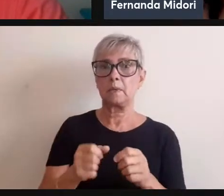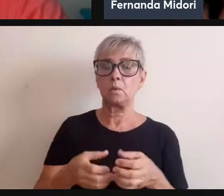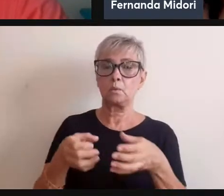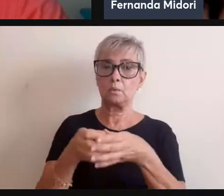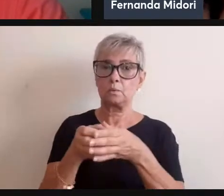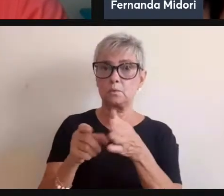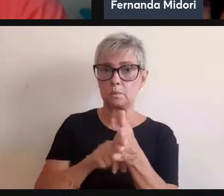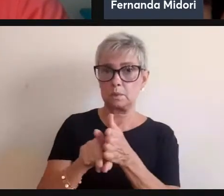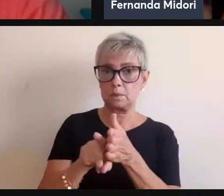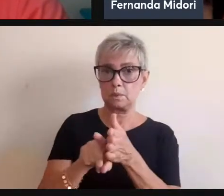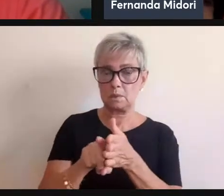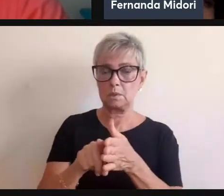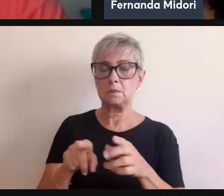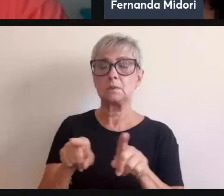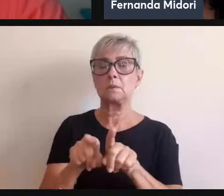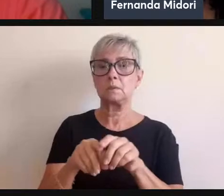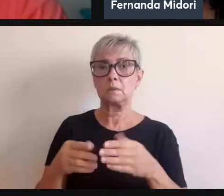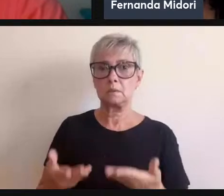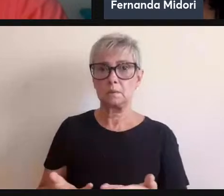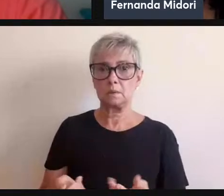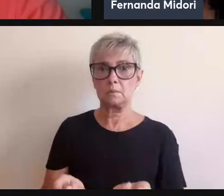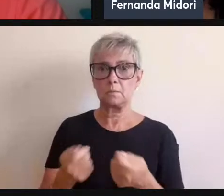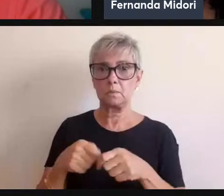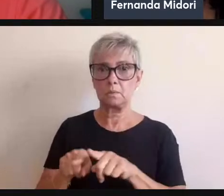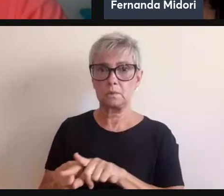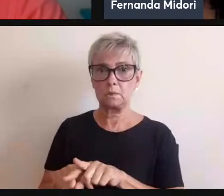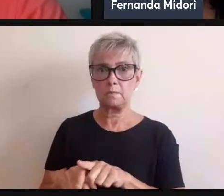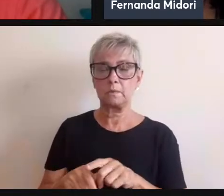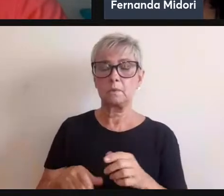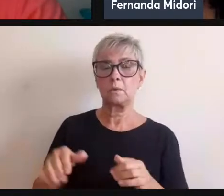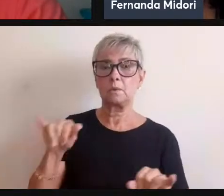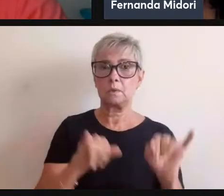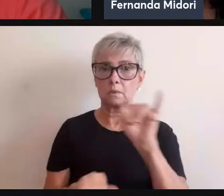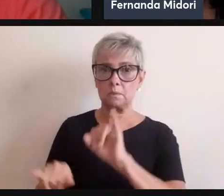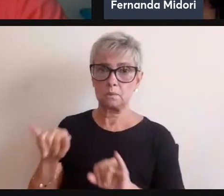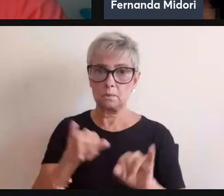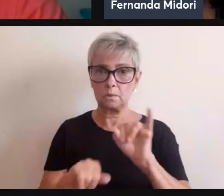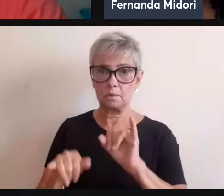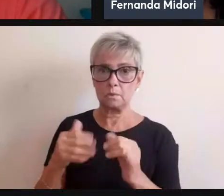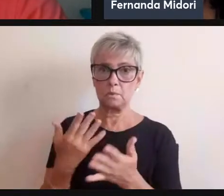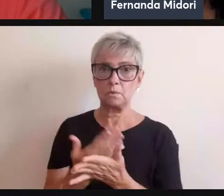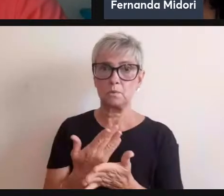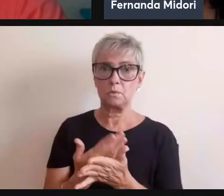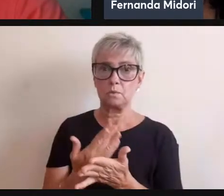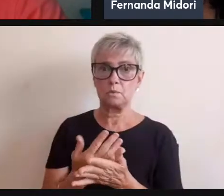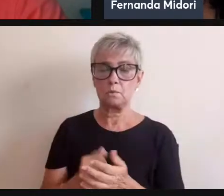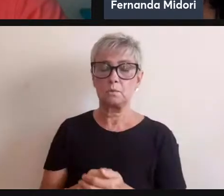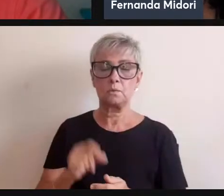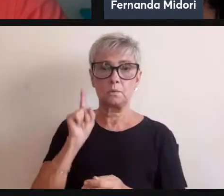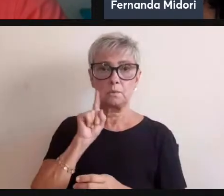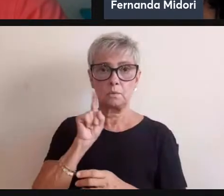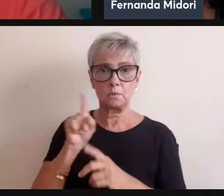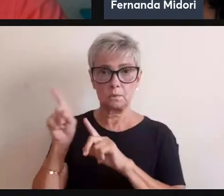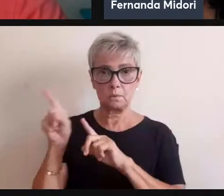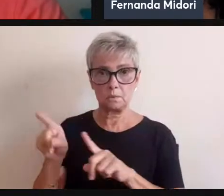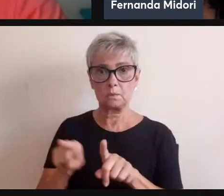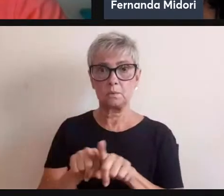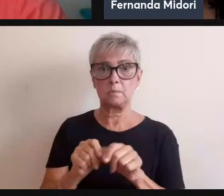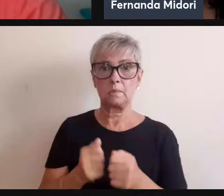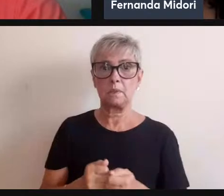Coletivo, o LEVE Laboratório de Estudos e Vivências da Espacialidade,